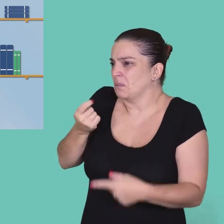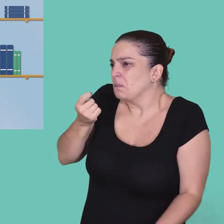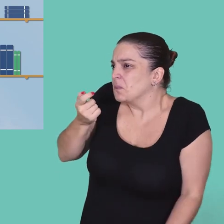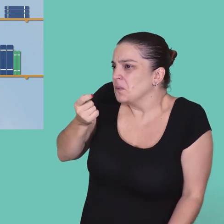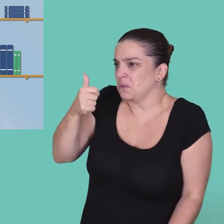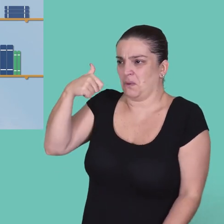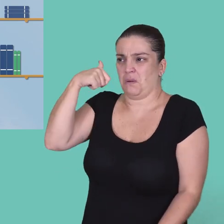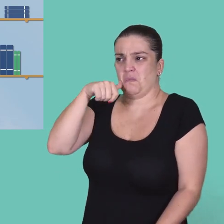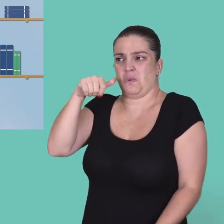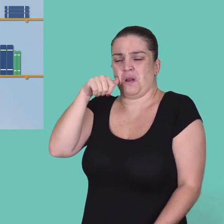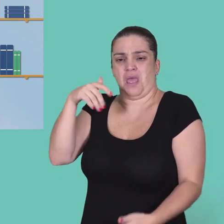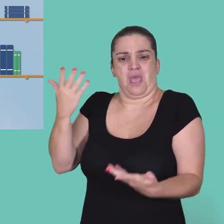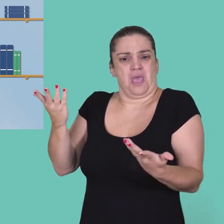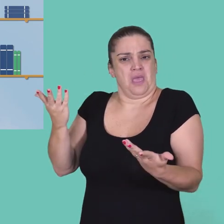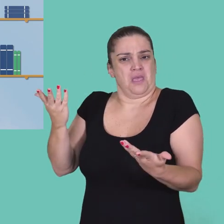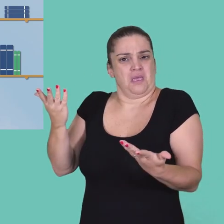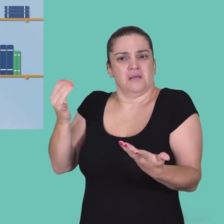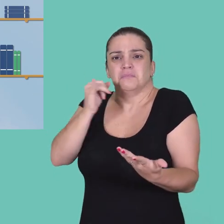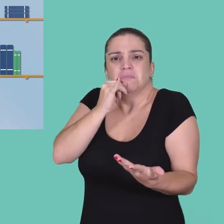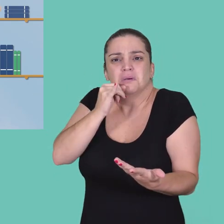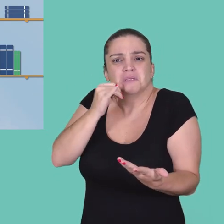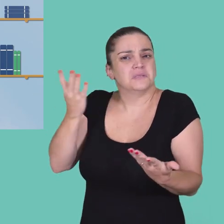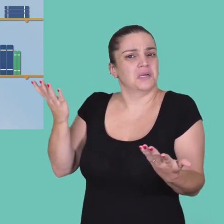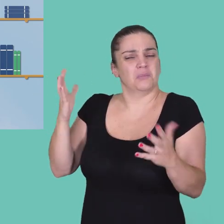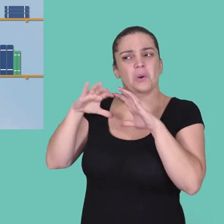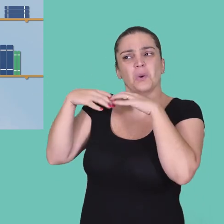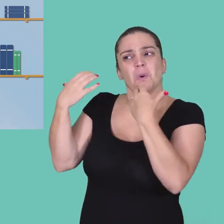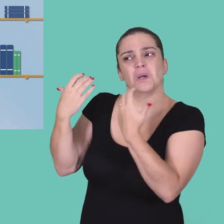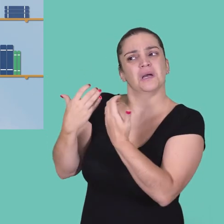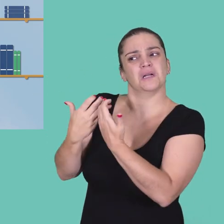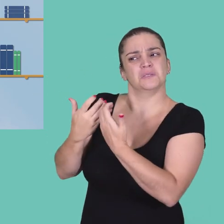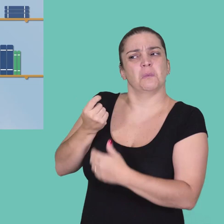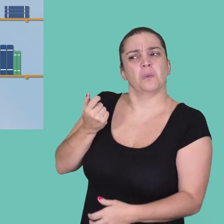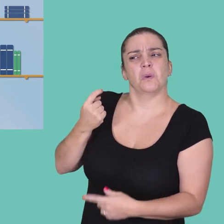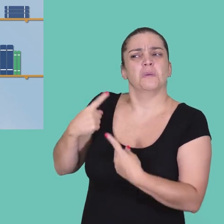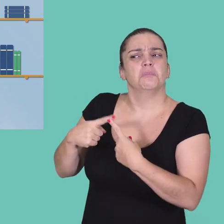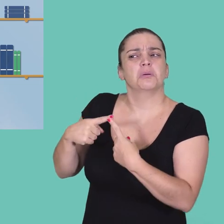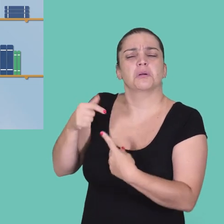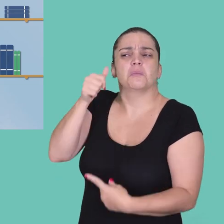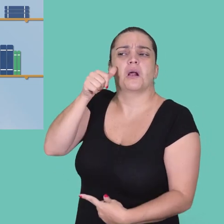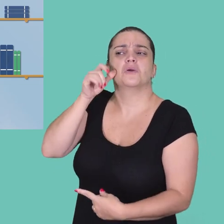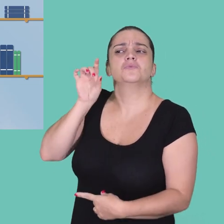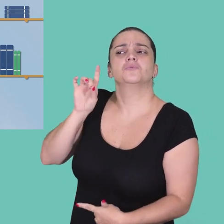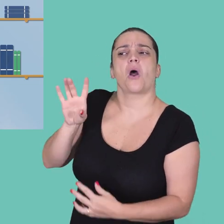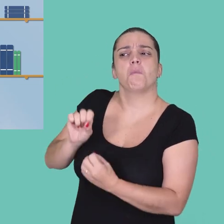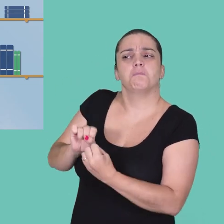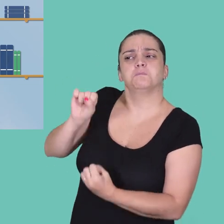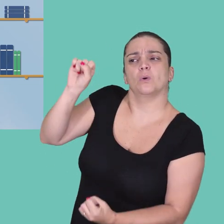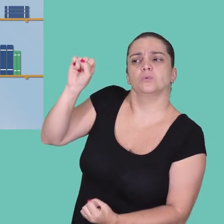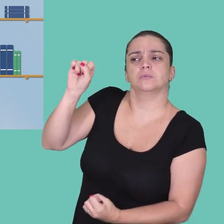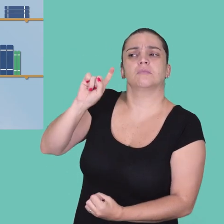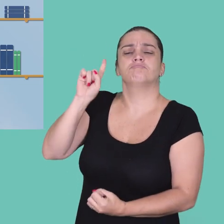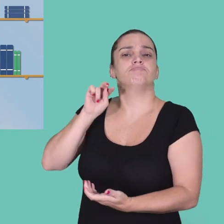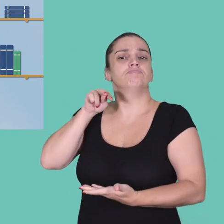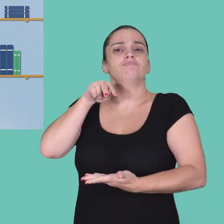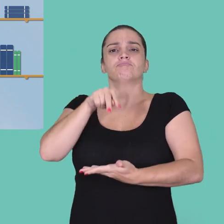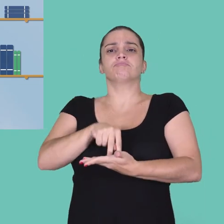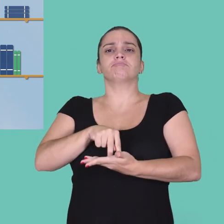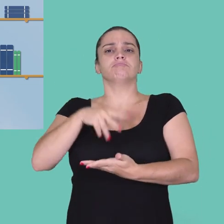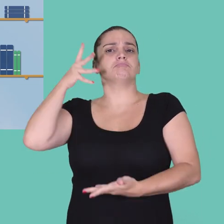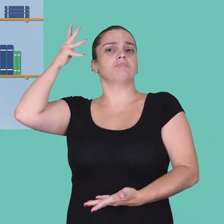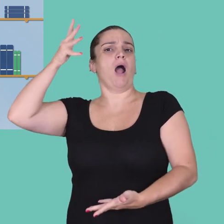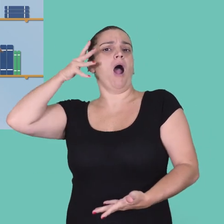tem tão poucas mulheres, por exemplo, nesses congressos que tu tá falando, por que as mulheres estão só nos pôsteres e não são